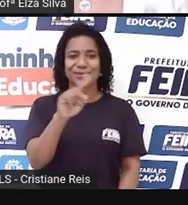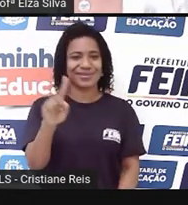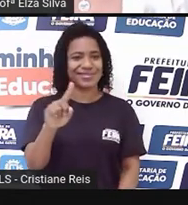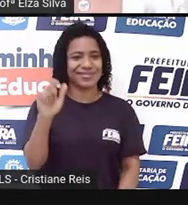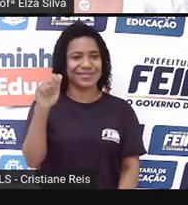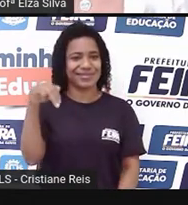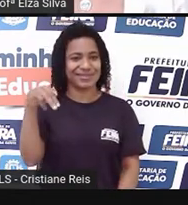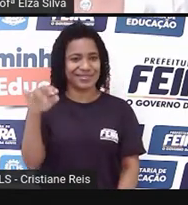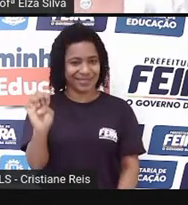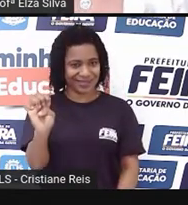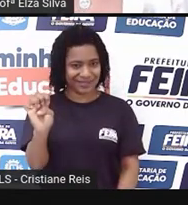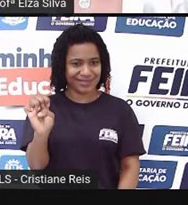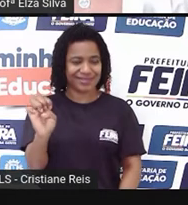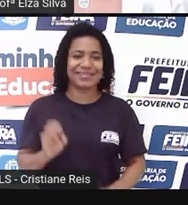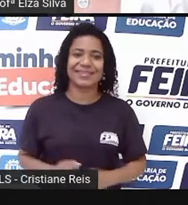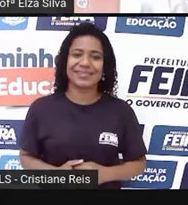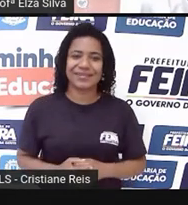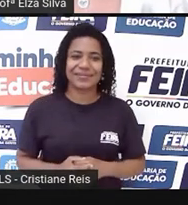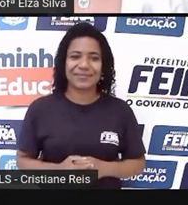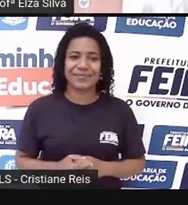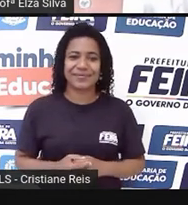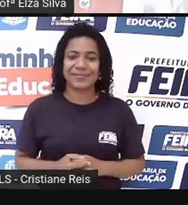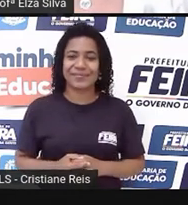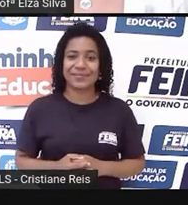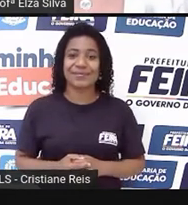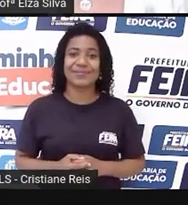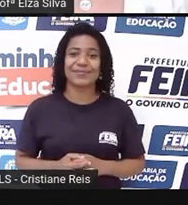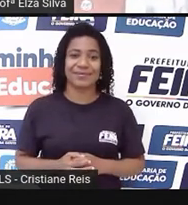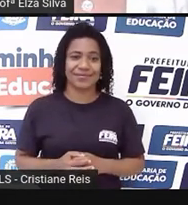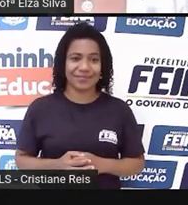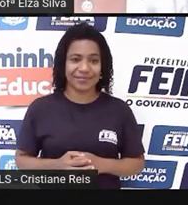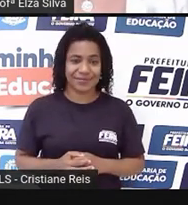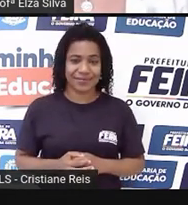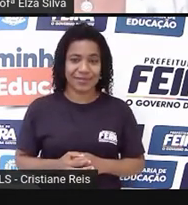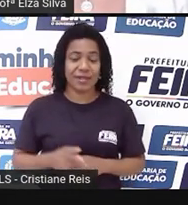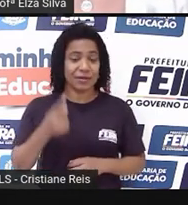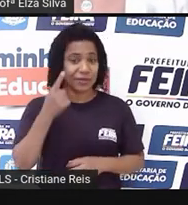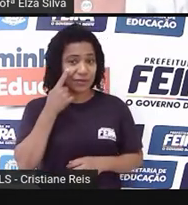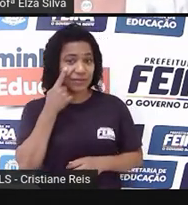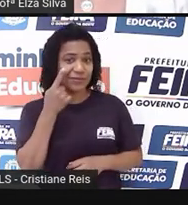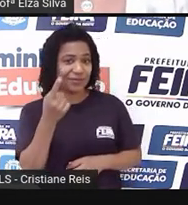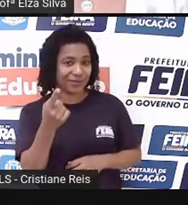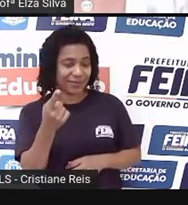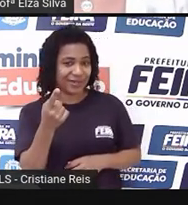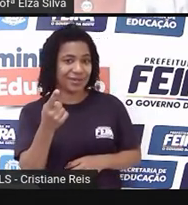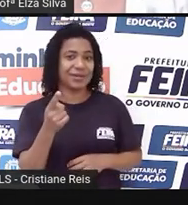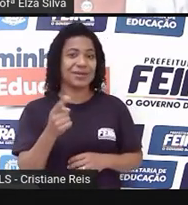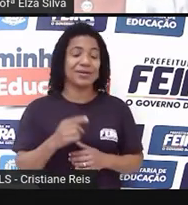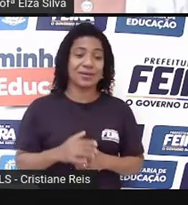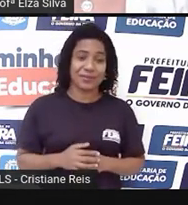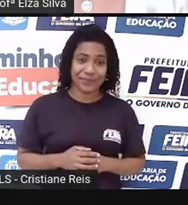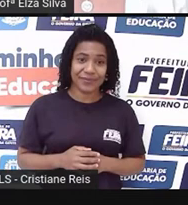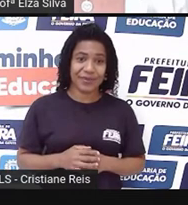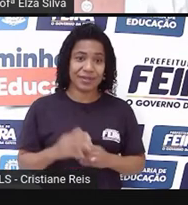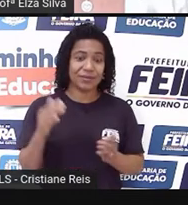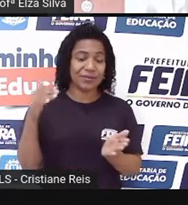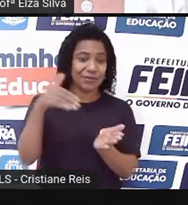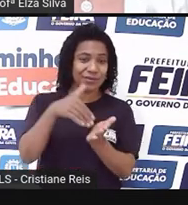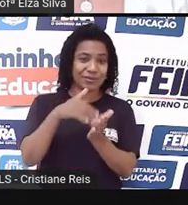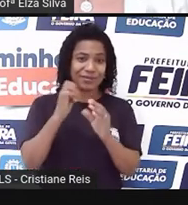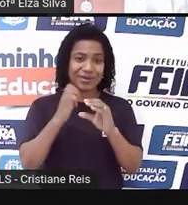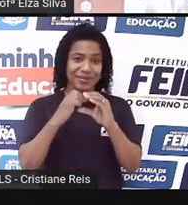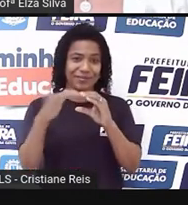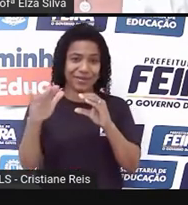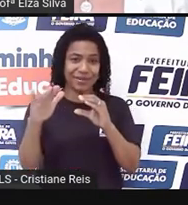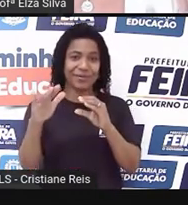Salutation or greeting. Então, aqui seria uma expressão de cumprimento. Aqui neste e-mail, nós utilizamos primeiro